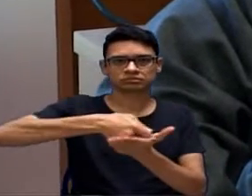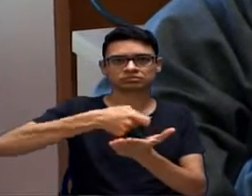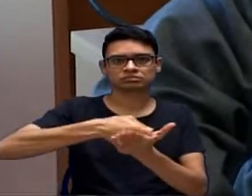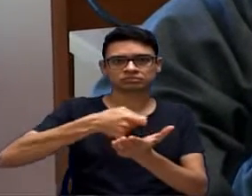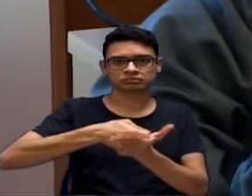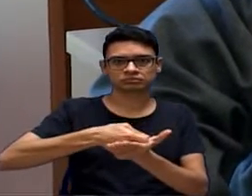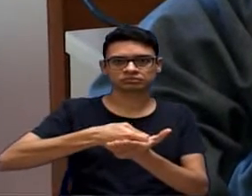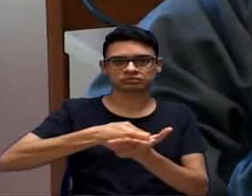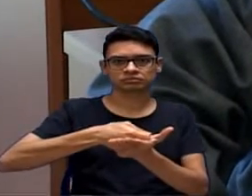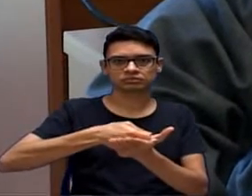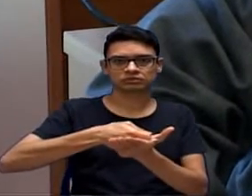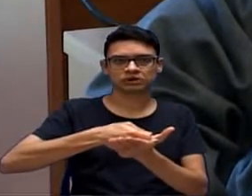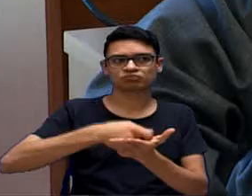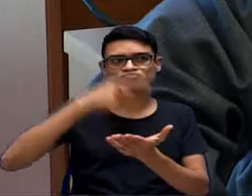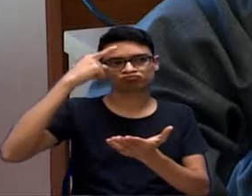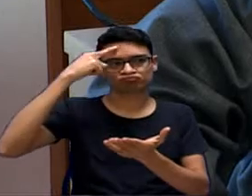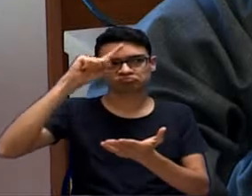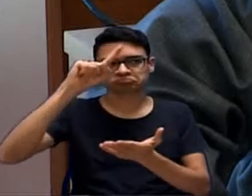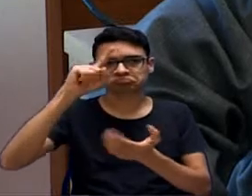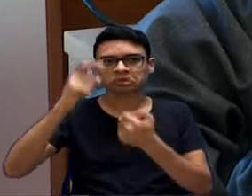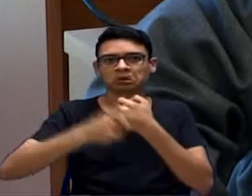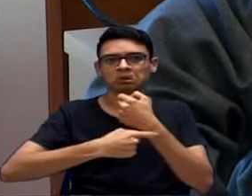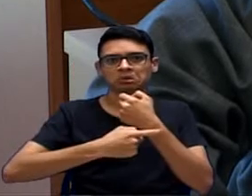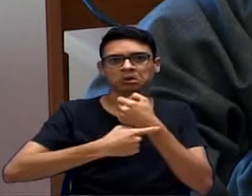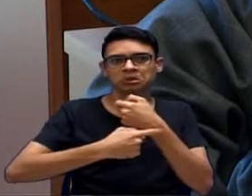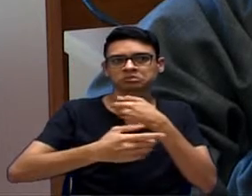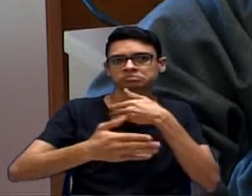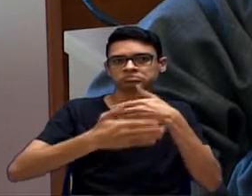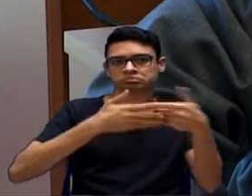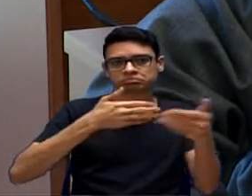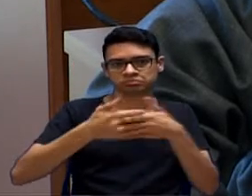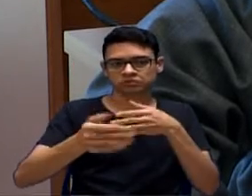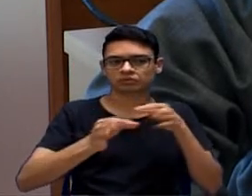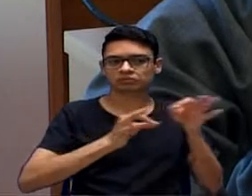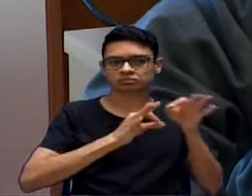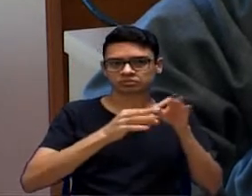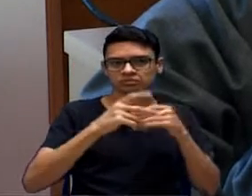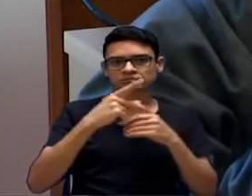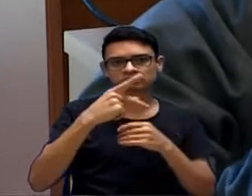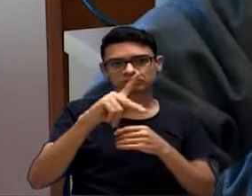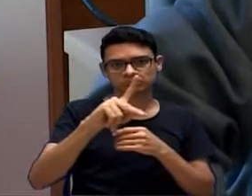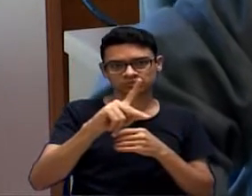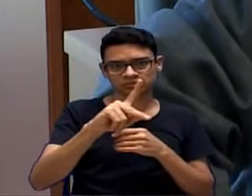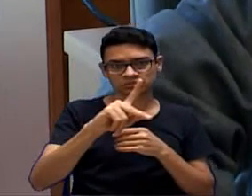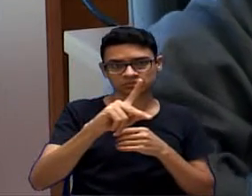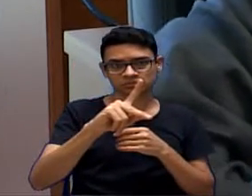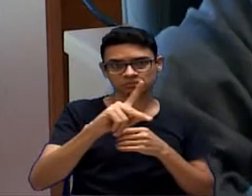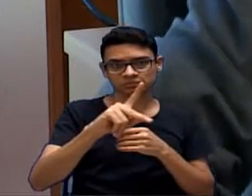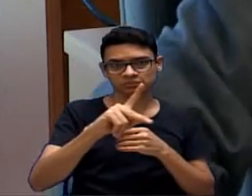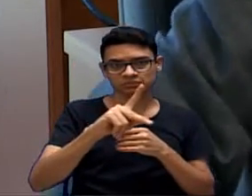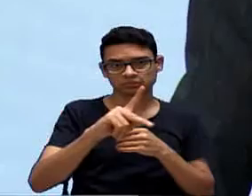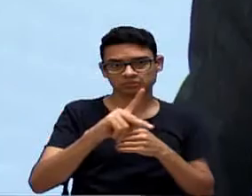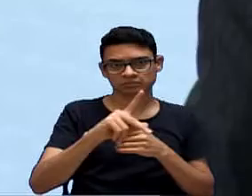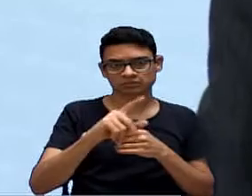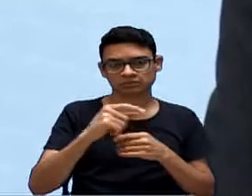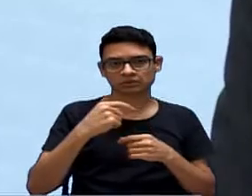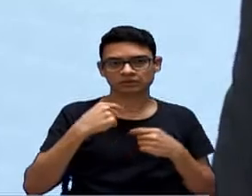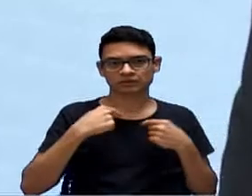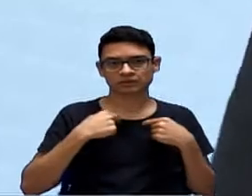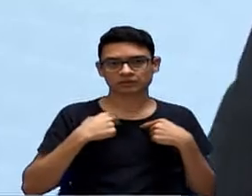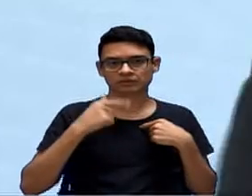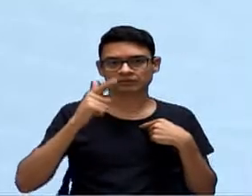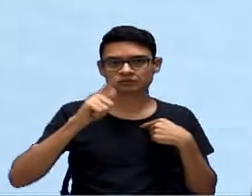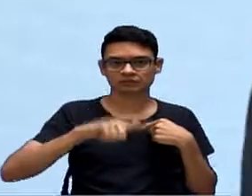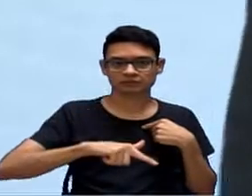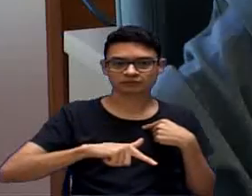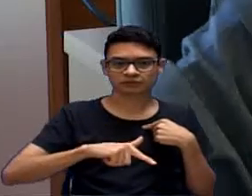momento, em qualquer dia, em qualquer horário, a tramitação do seu projeto, como foi feito hoje... fiz duas vezes no plenário, vereador. hoje